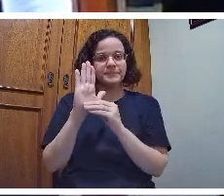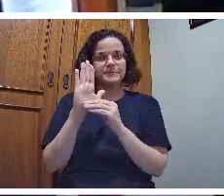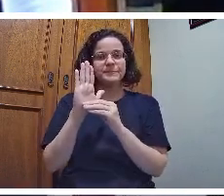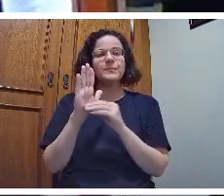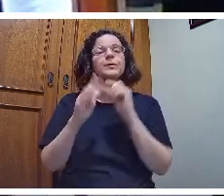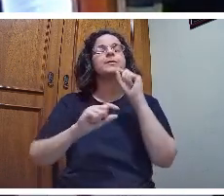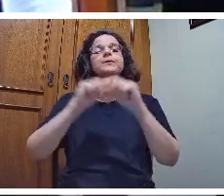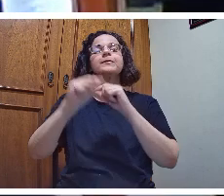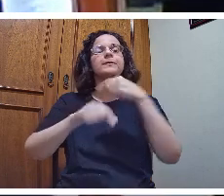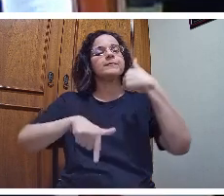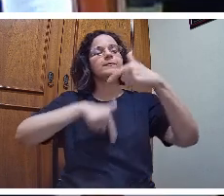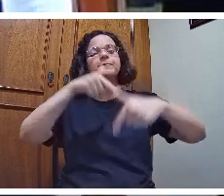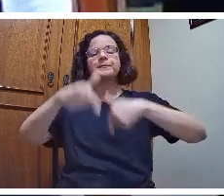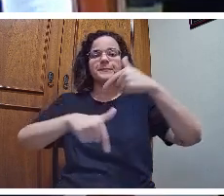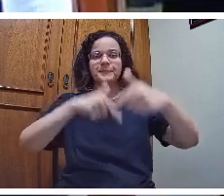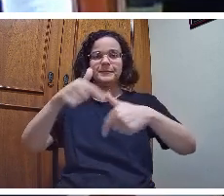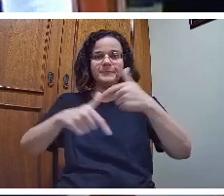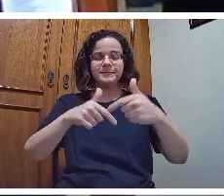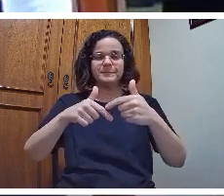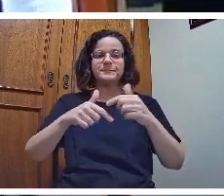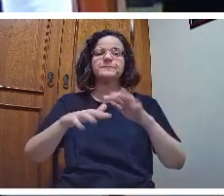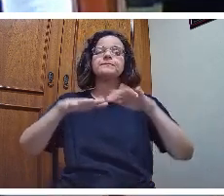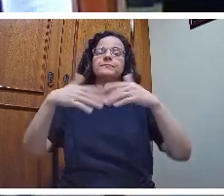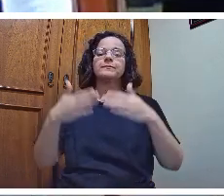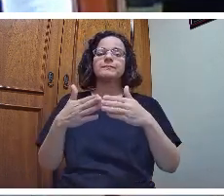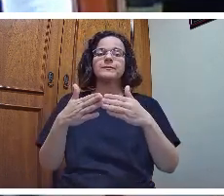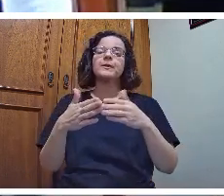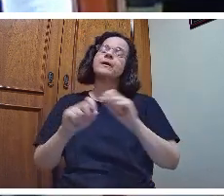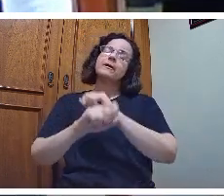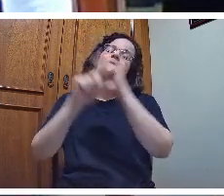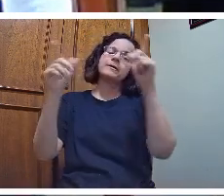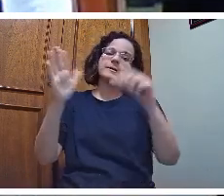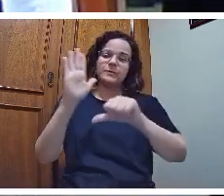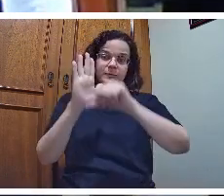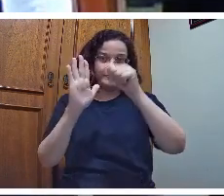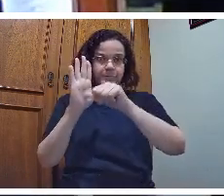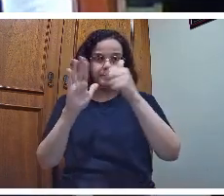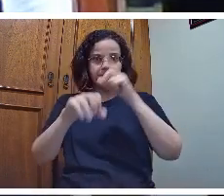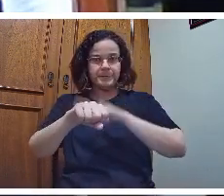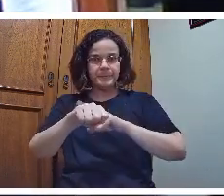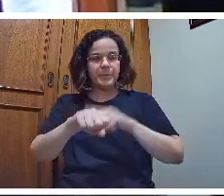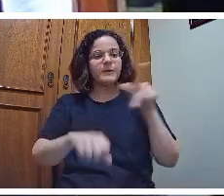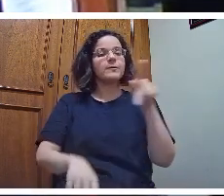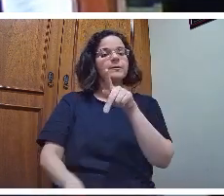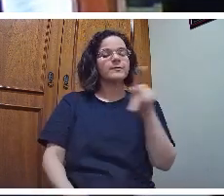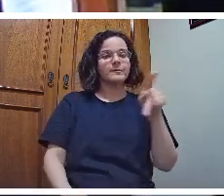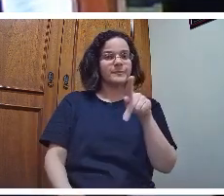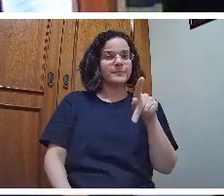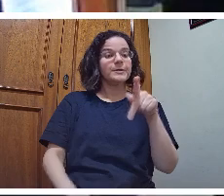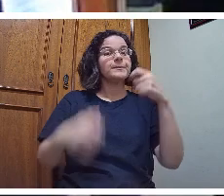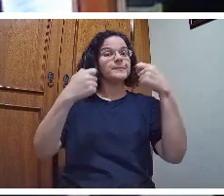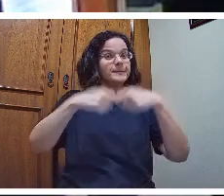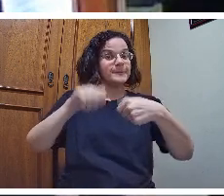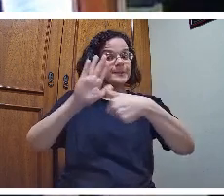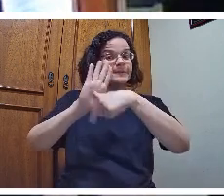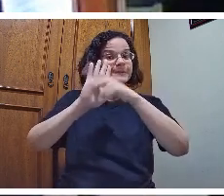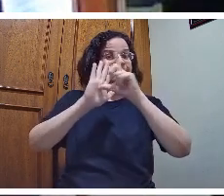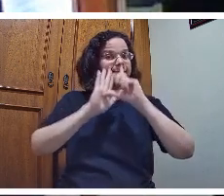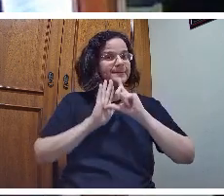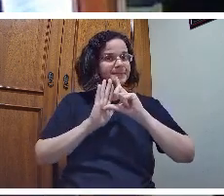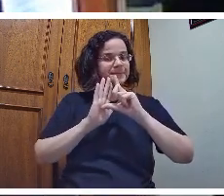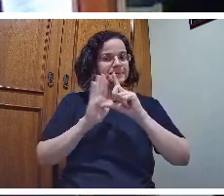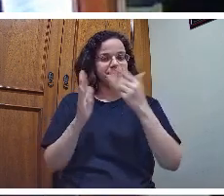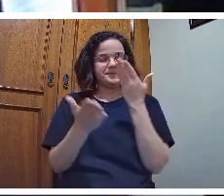conhecimento que ele vai trabalhar. E claro que, nesse primeiro momento, o professor tem que ter, antes